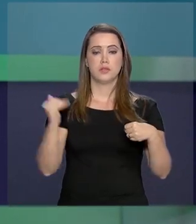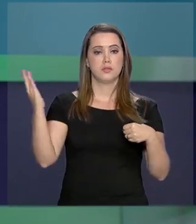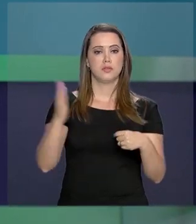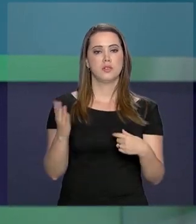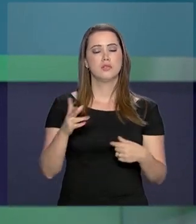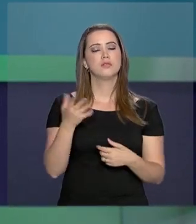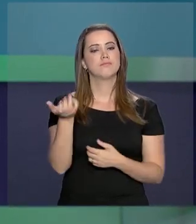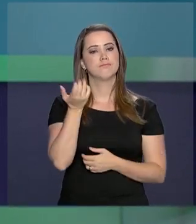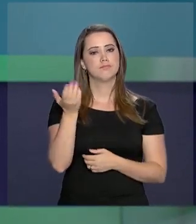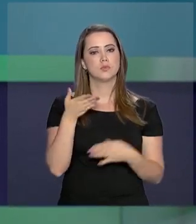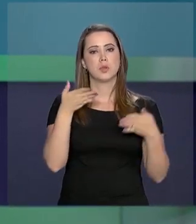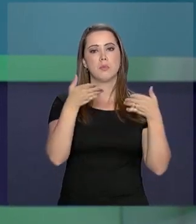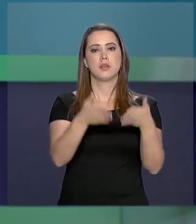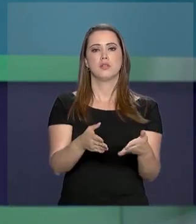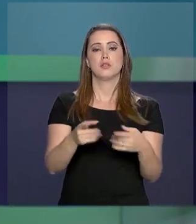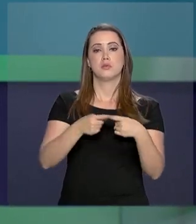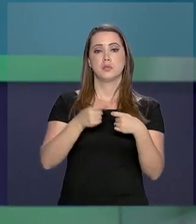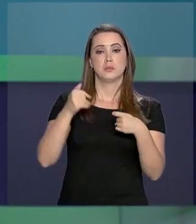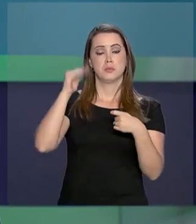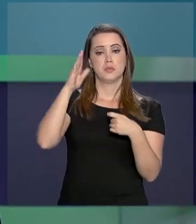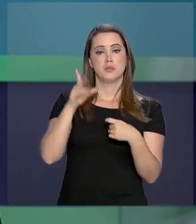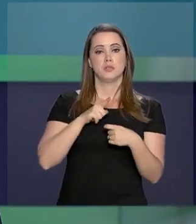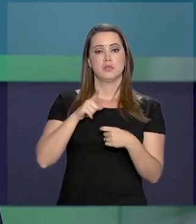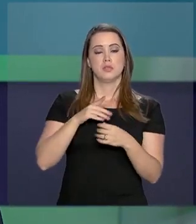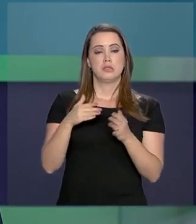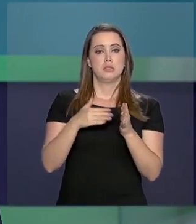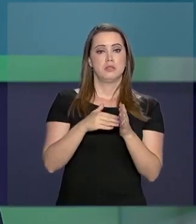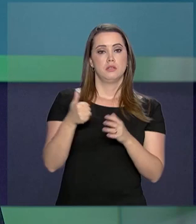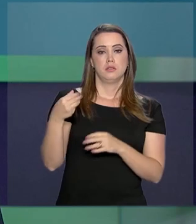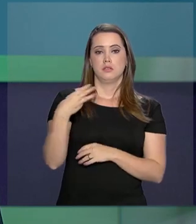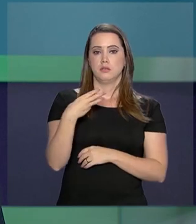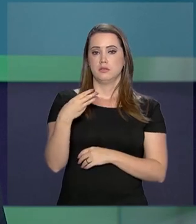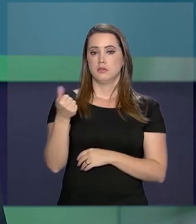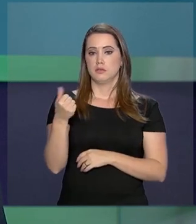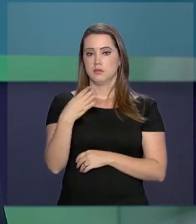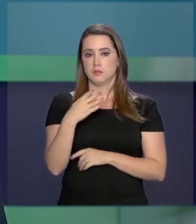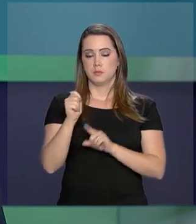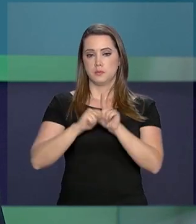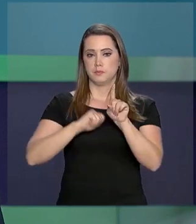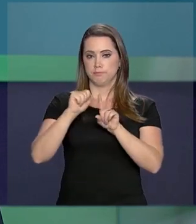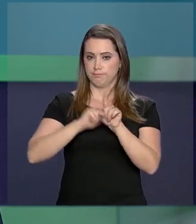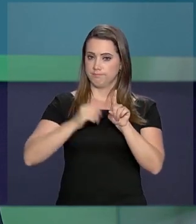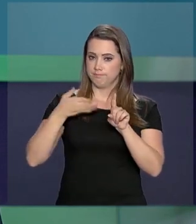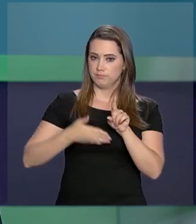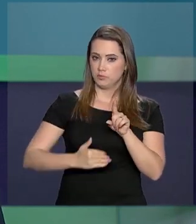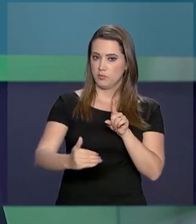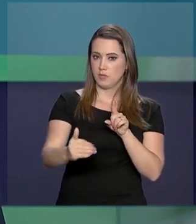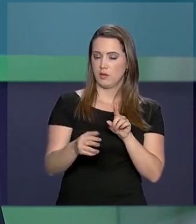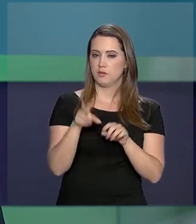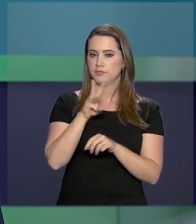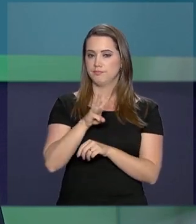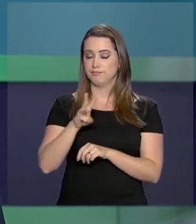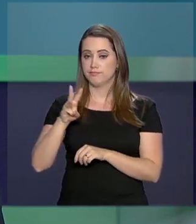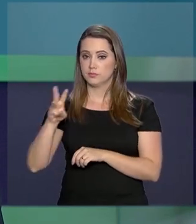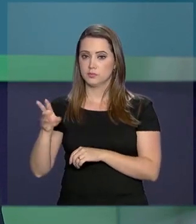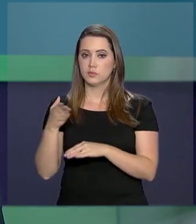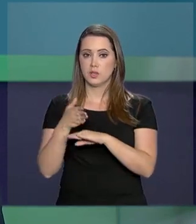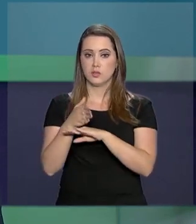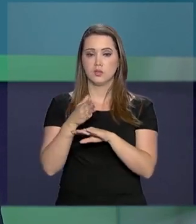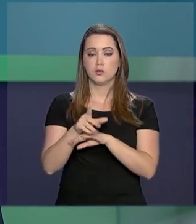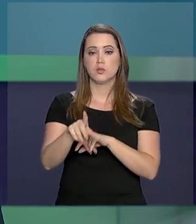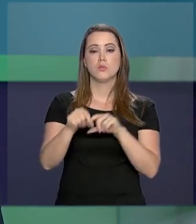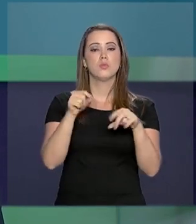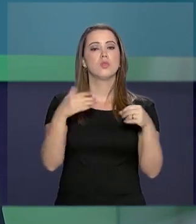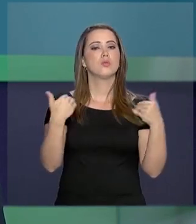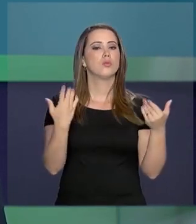exterior, interessados em participar do Mais Médicos, têm os dias 13 e 14 deste mês para fazerem, pelo